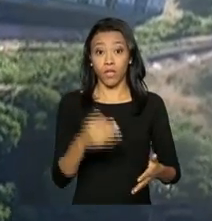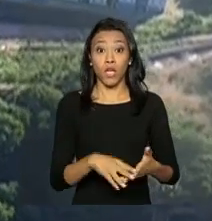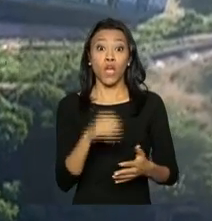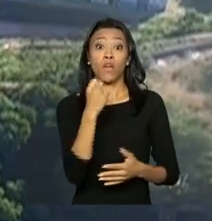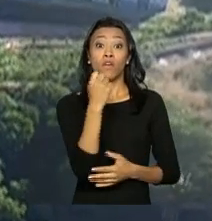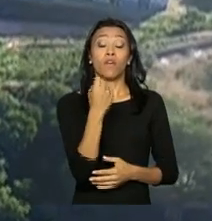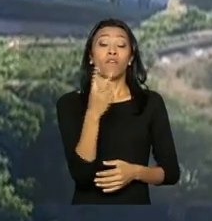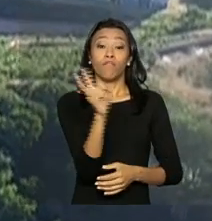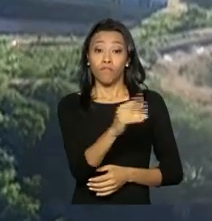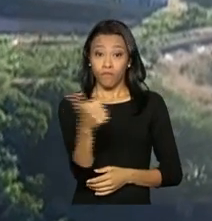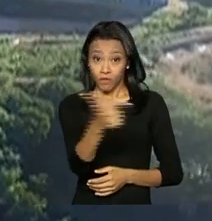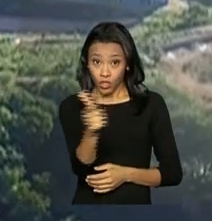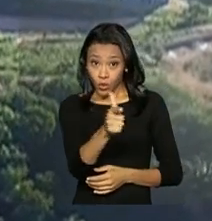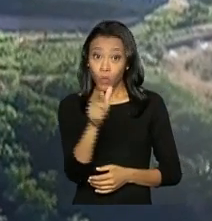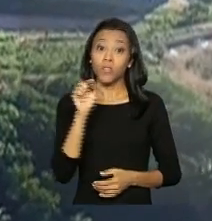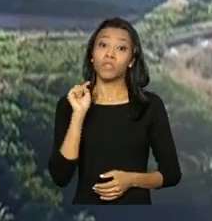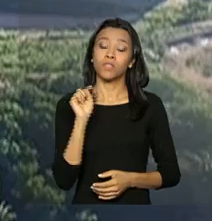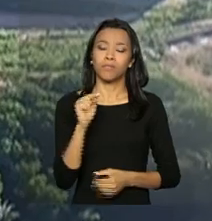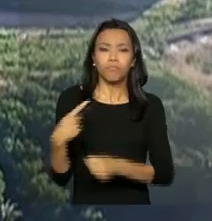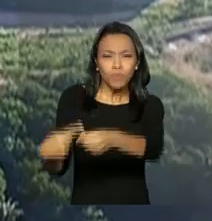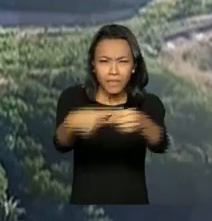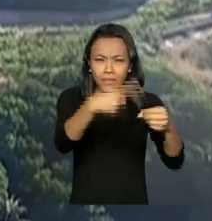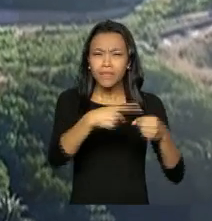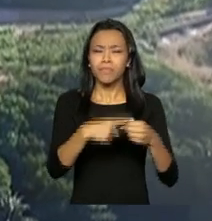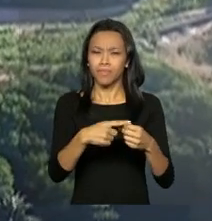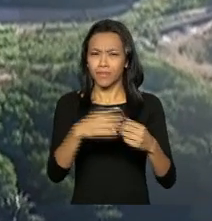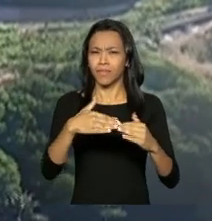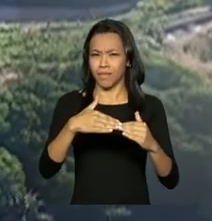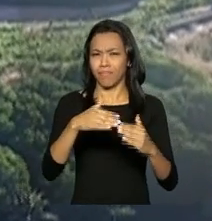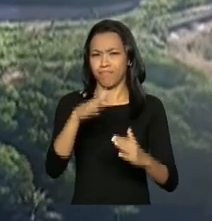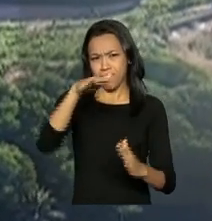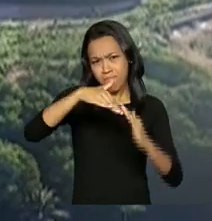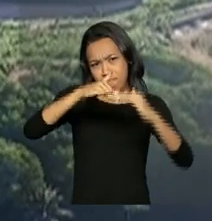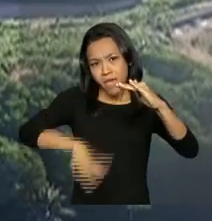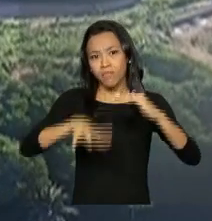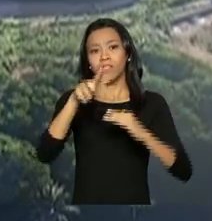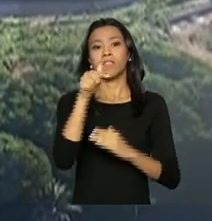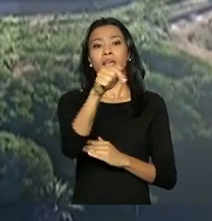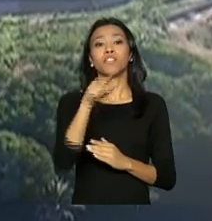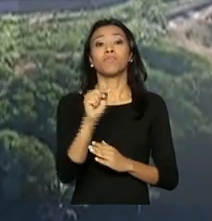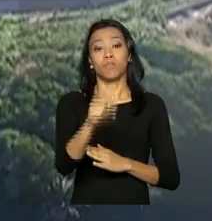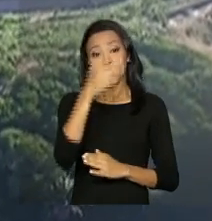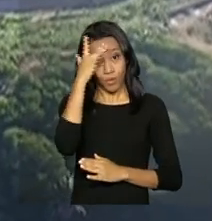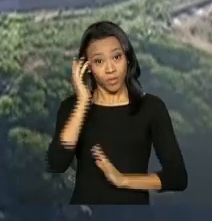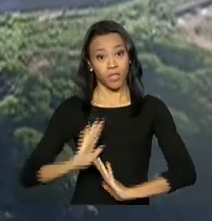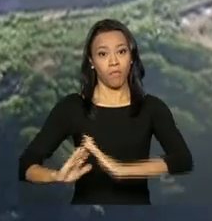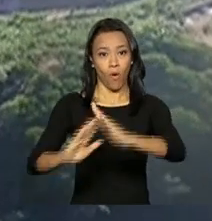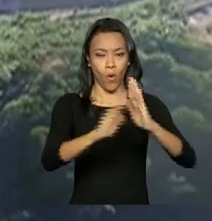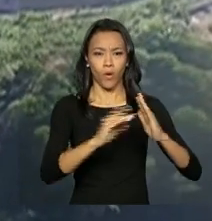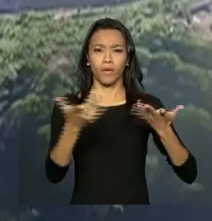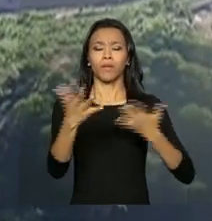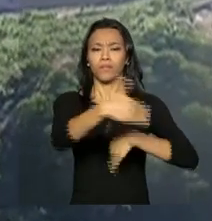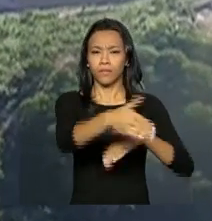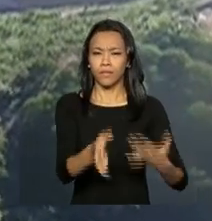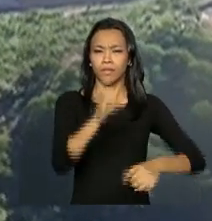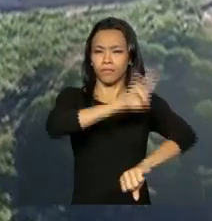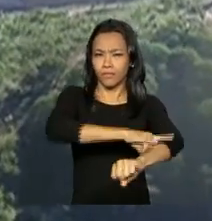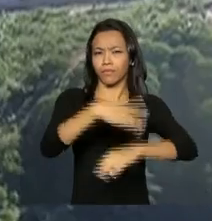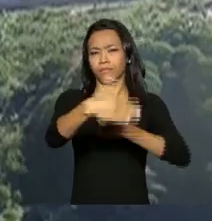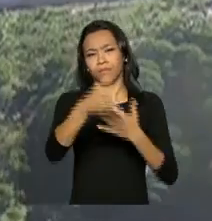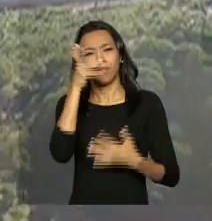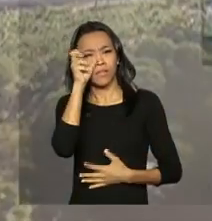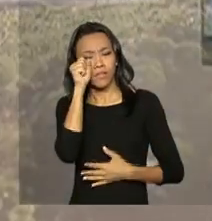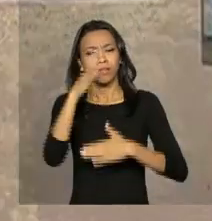municípios da Bahia têm menos de 7 mil habitantes. Cada apartamento tem dois quartos, sala, cozinha, banheiro,